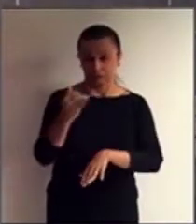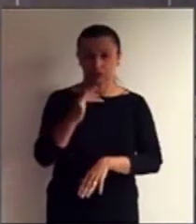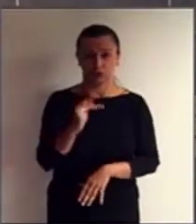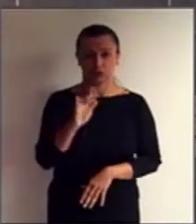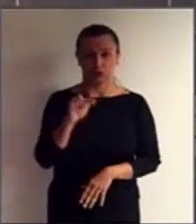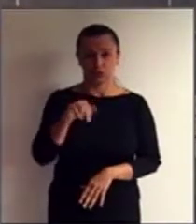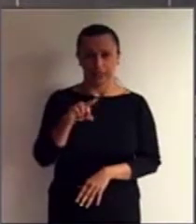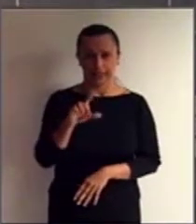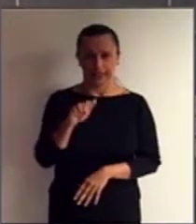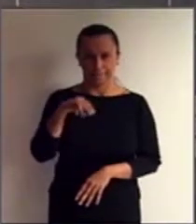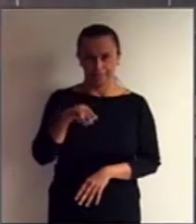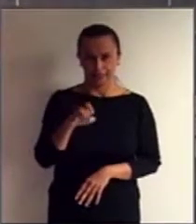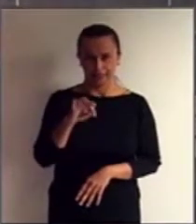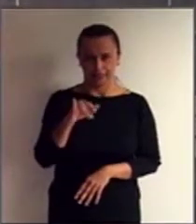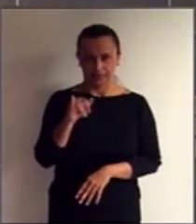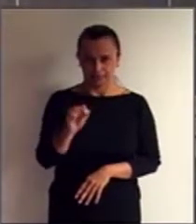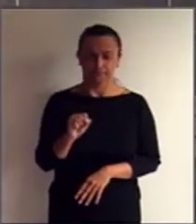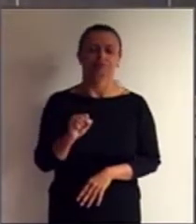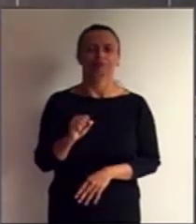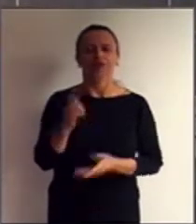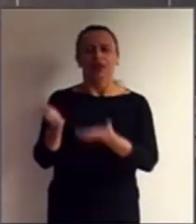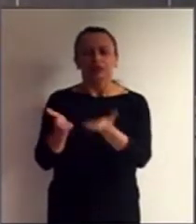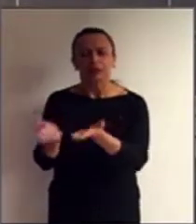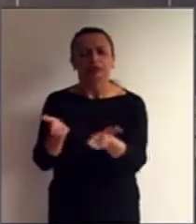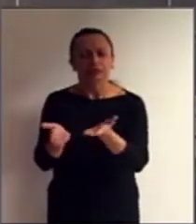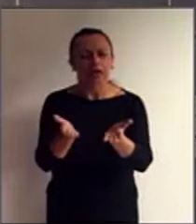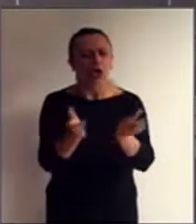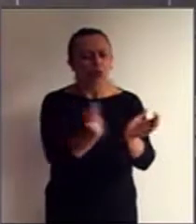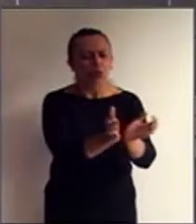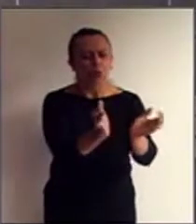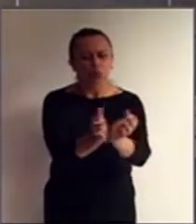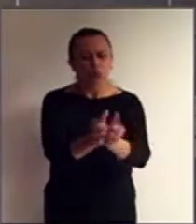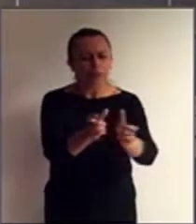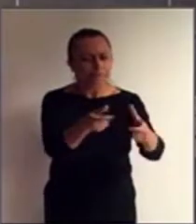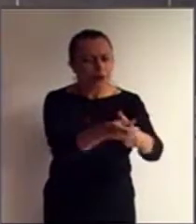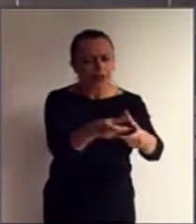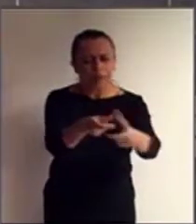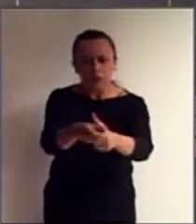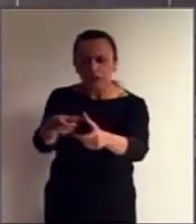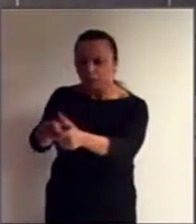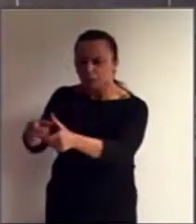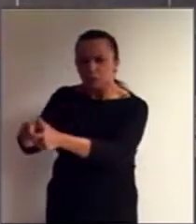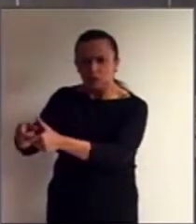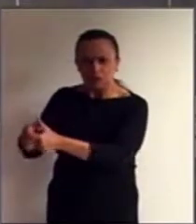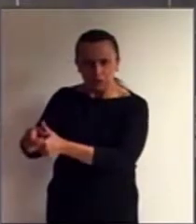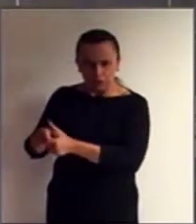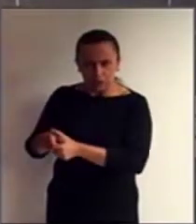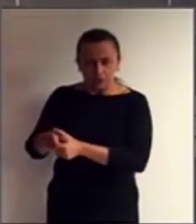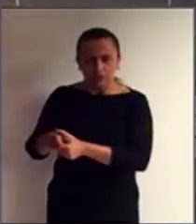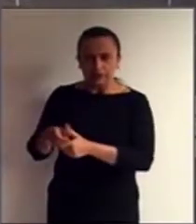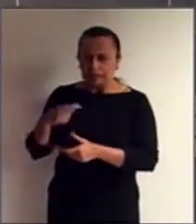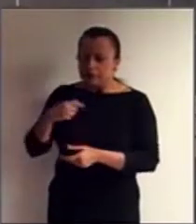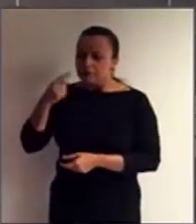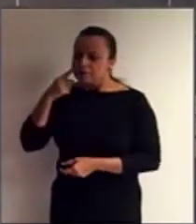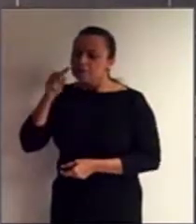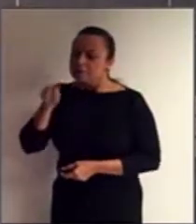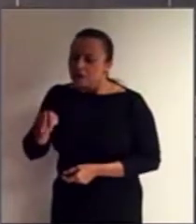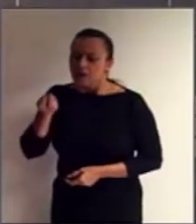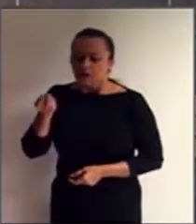tratar de todos os grupos, de todas as minorias que precisam ver